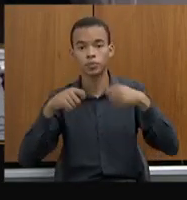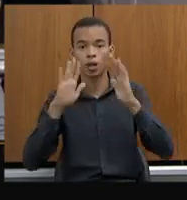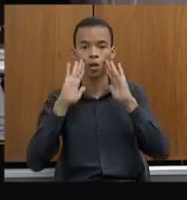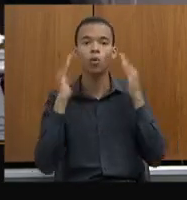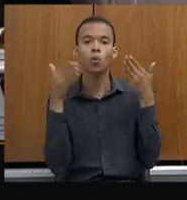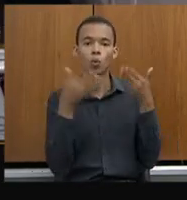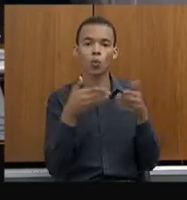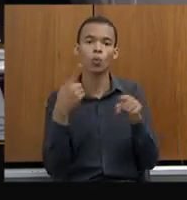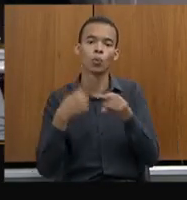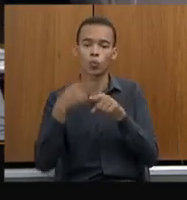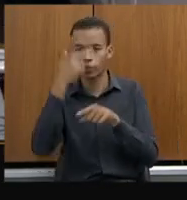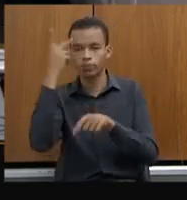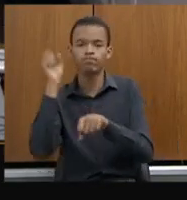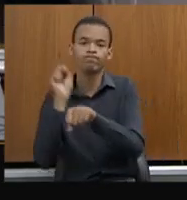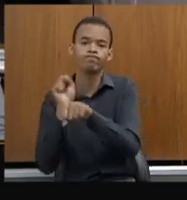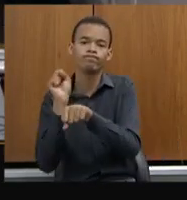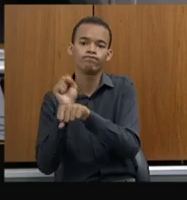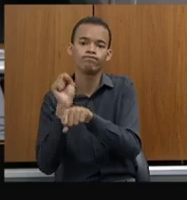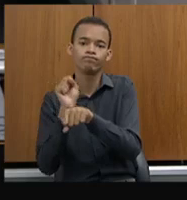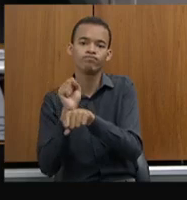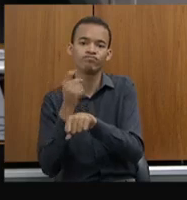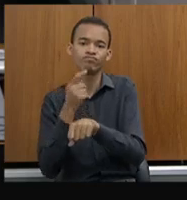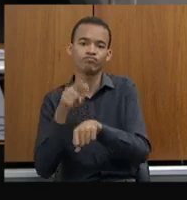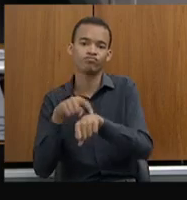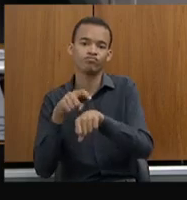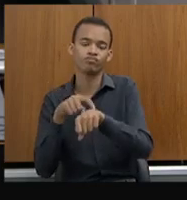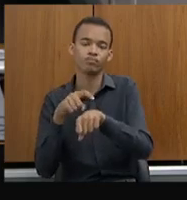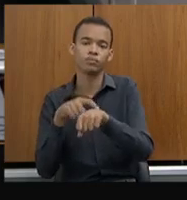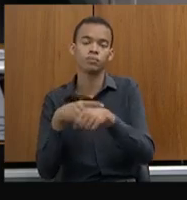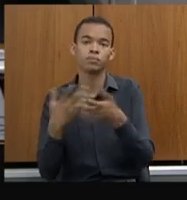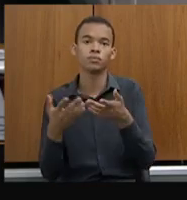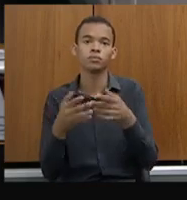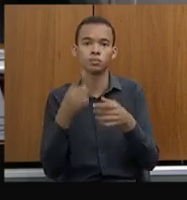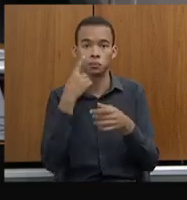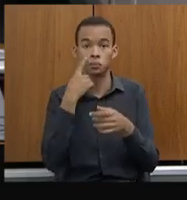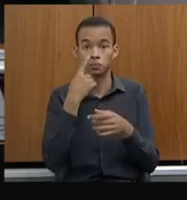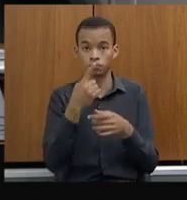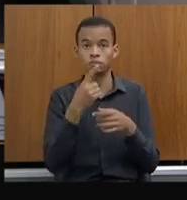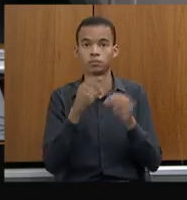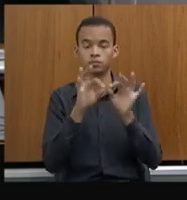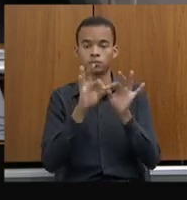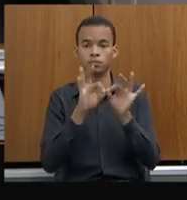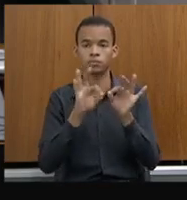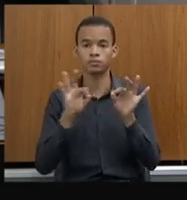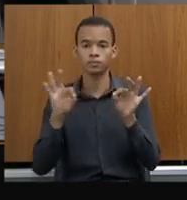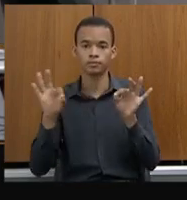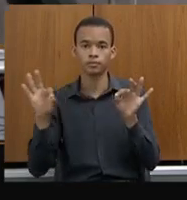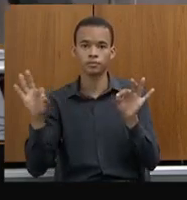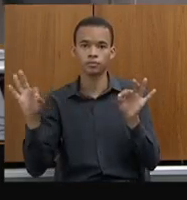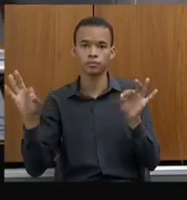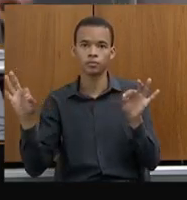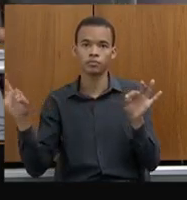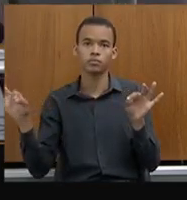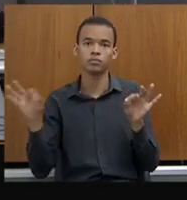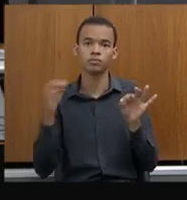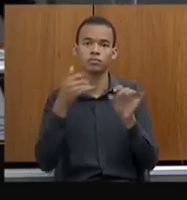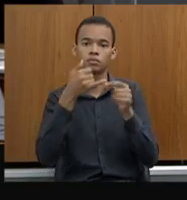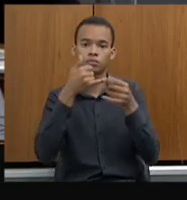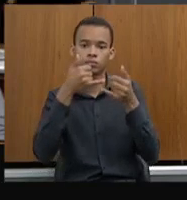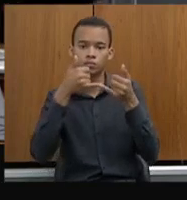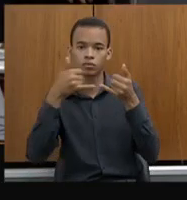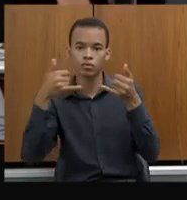de espera, e essa linha, essa linha que está no meio, a linha amarela,